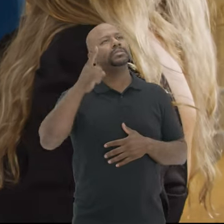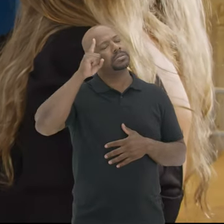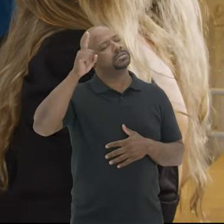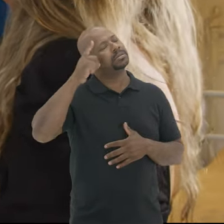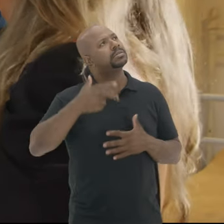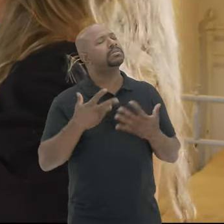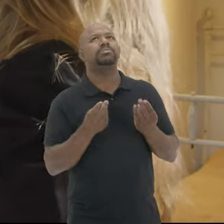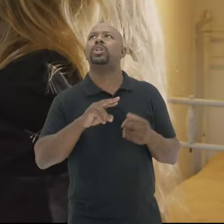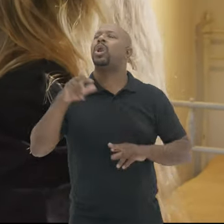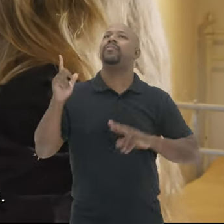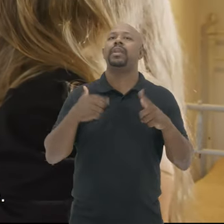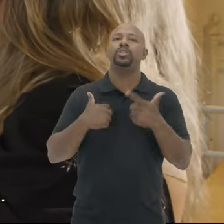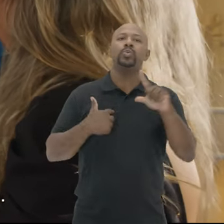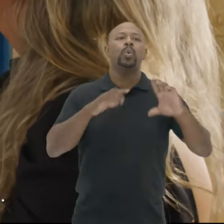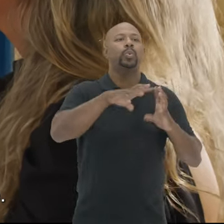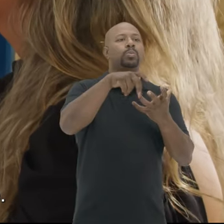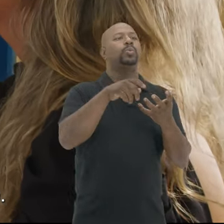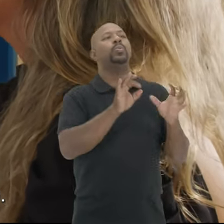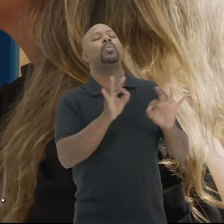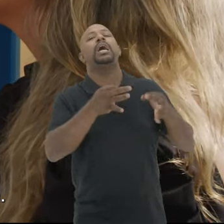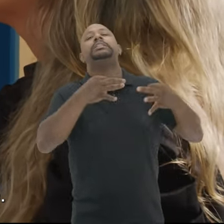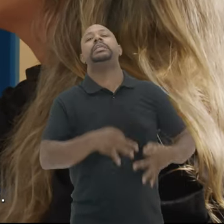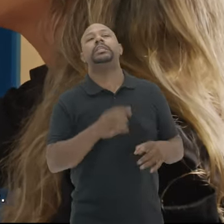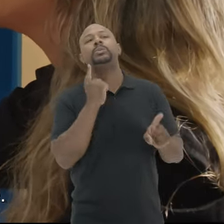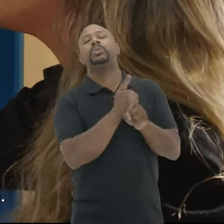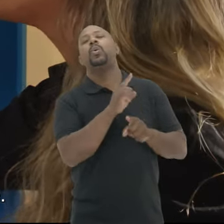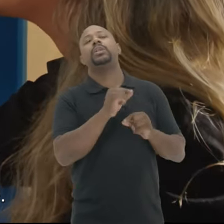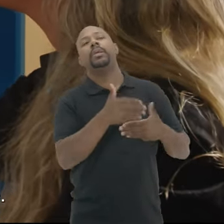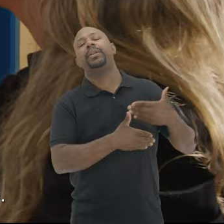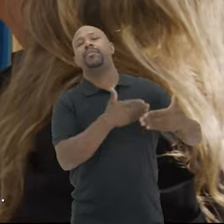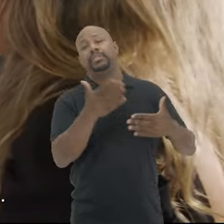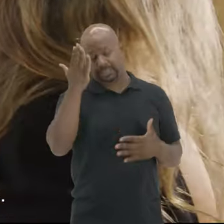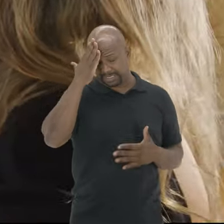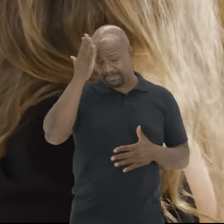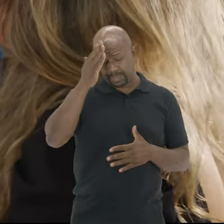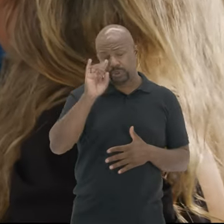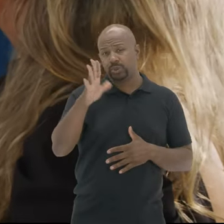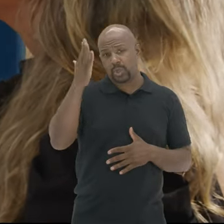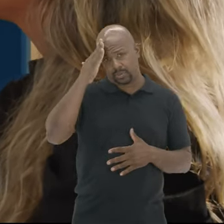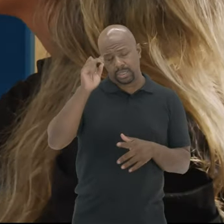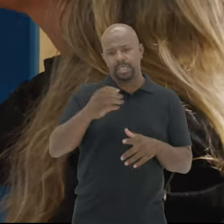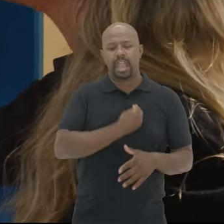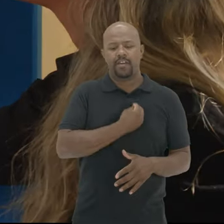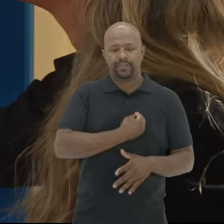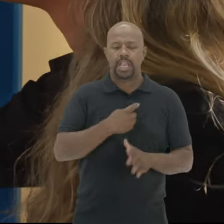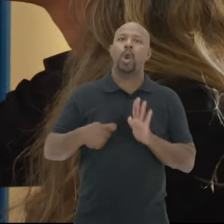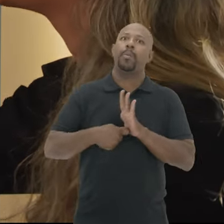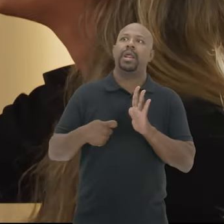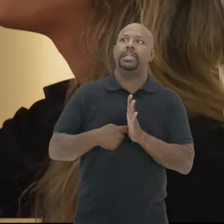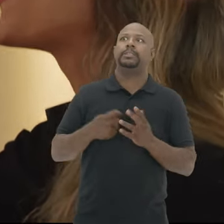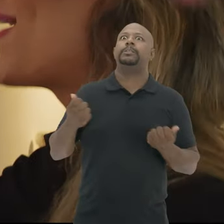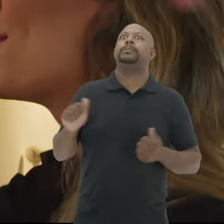dias seguiriam Sem qualquer novidade No outro mundo Não havia nenhuma certeza Do que encontraria pela frente Sabia apenas Que a